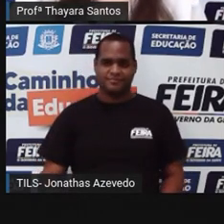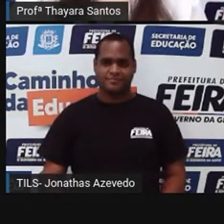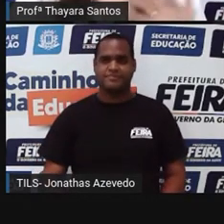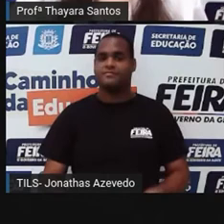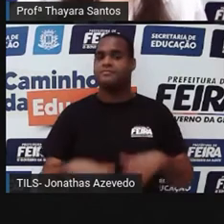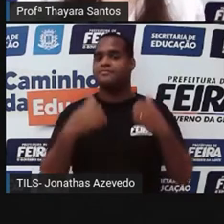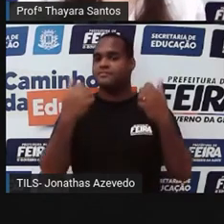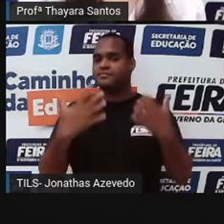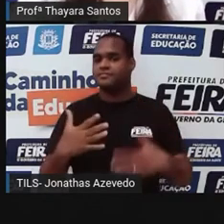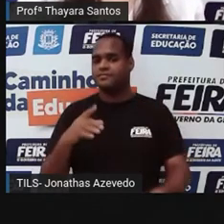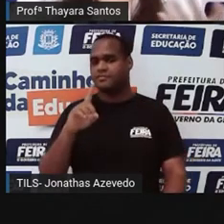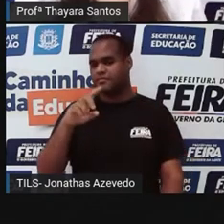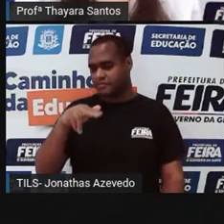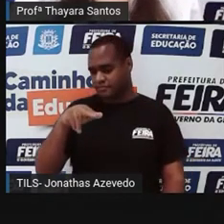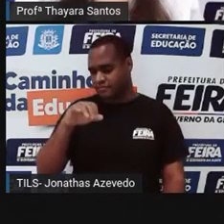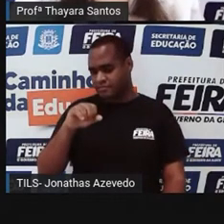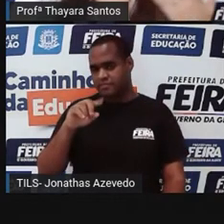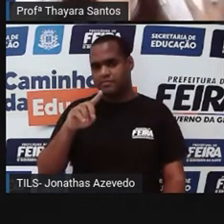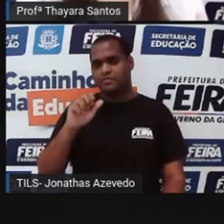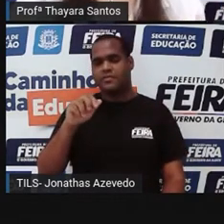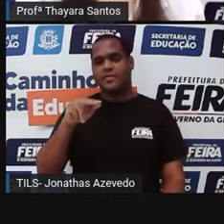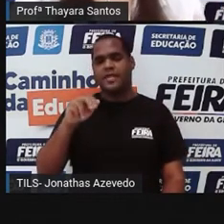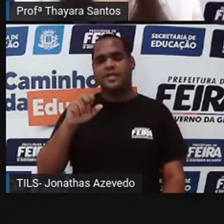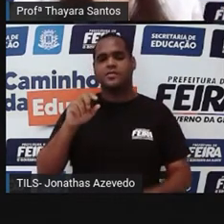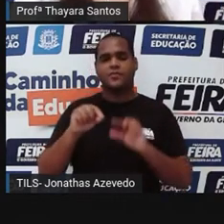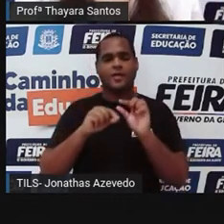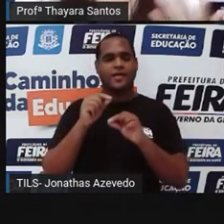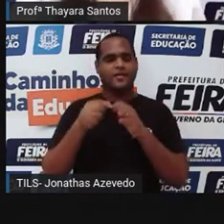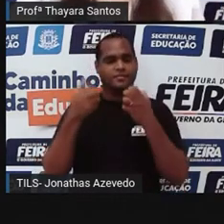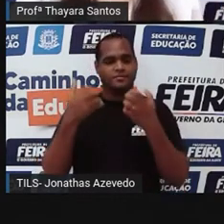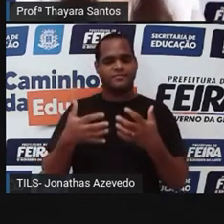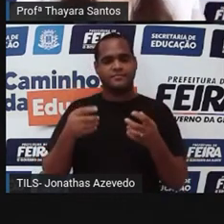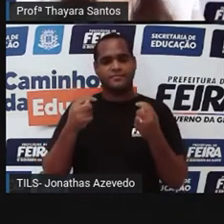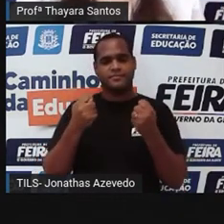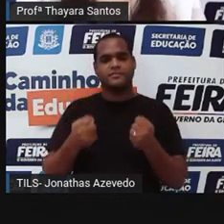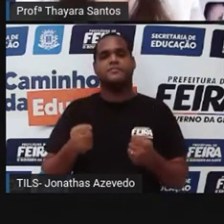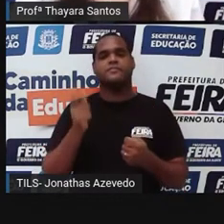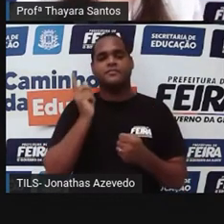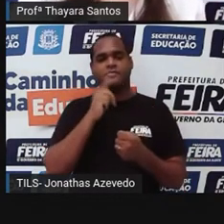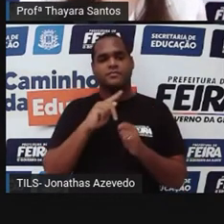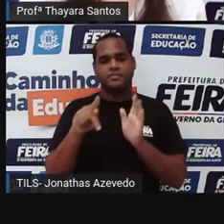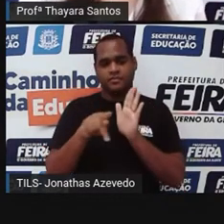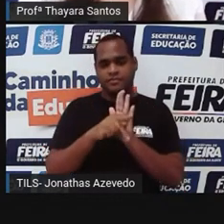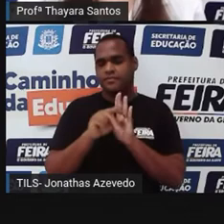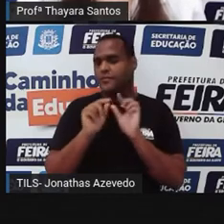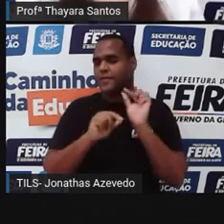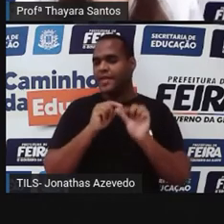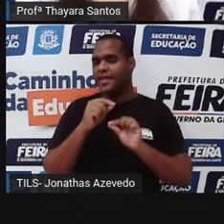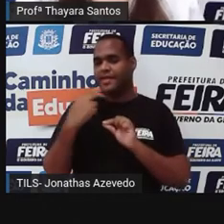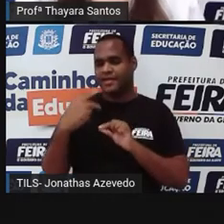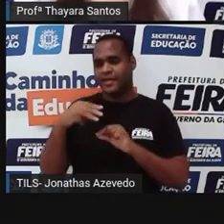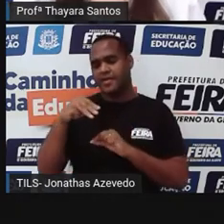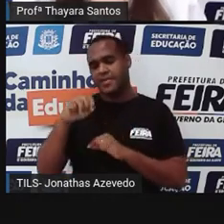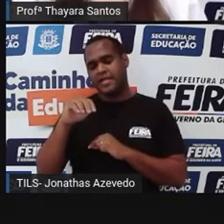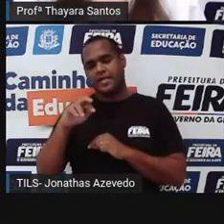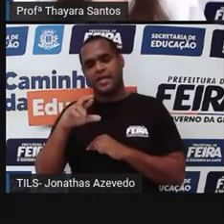E a densidade? Como é que a gente mede? E que é essa densidade, que é uma propriedade específica da matéria?